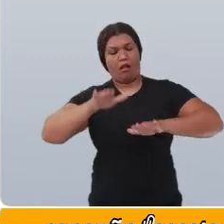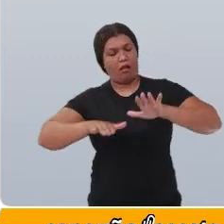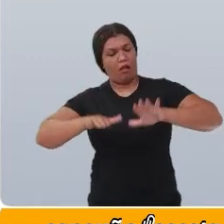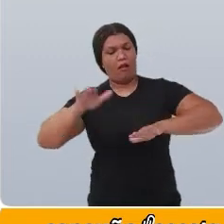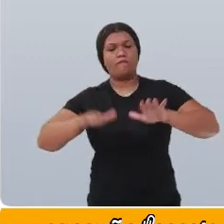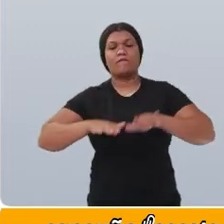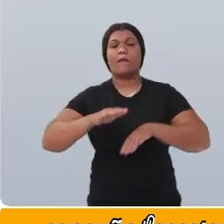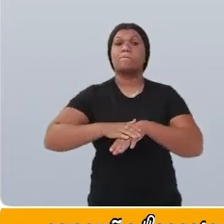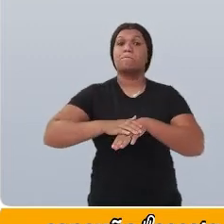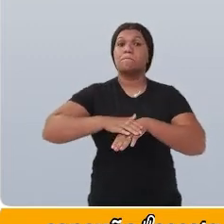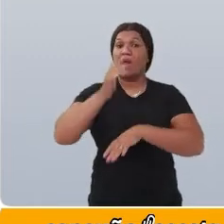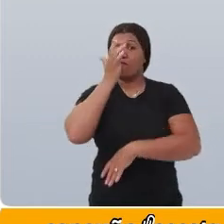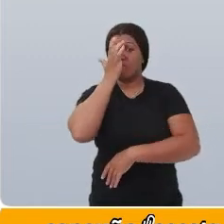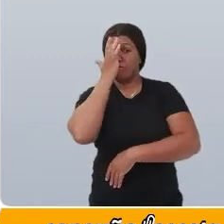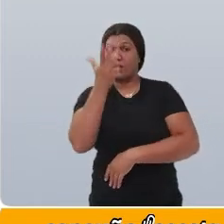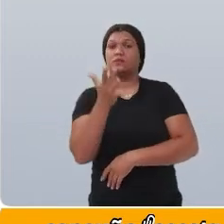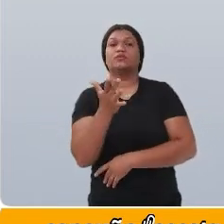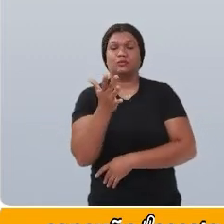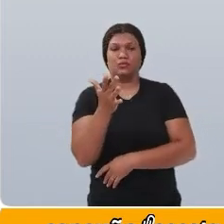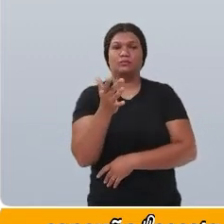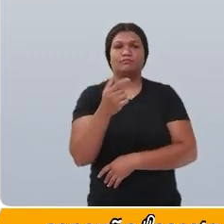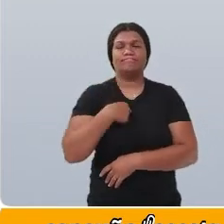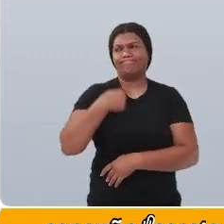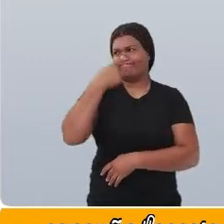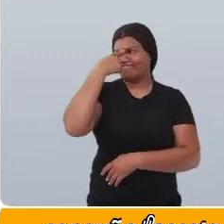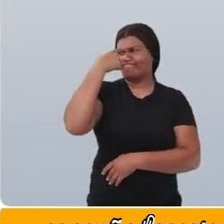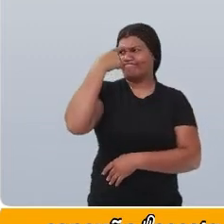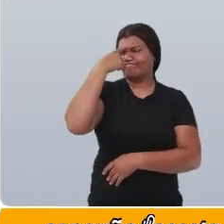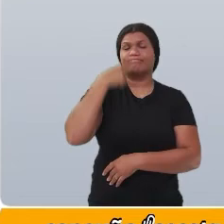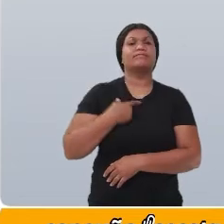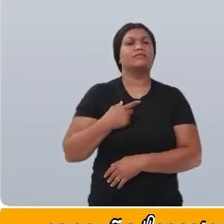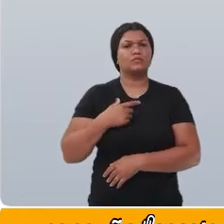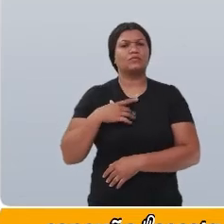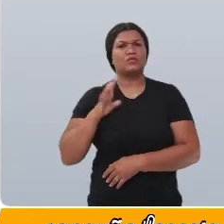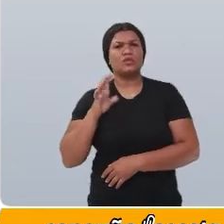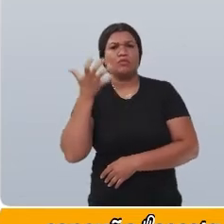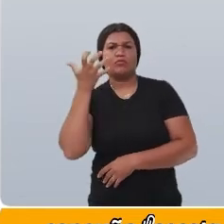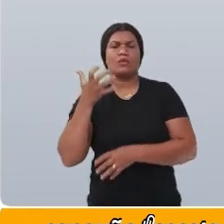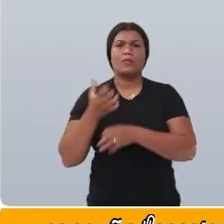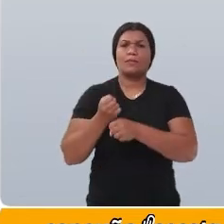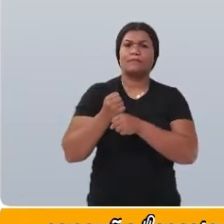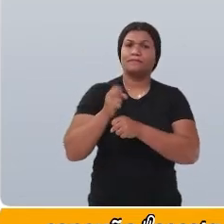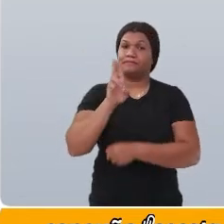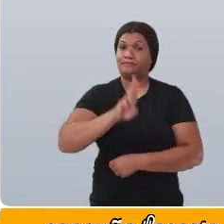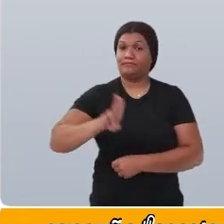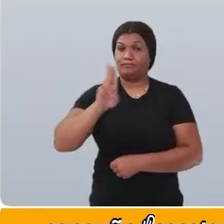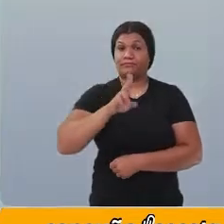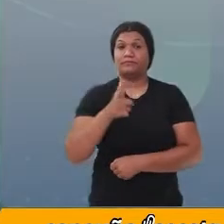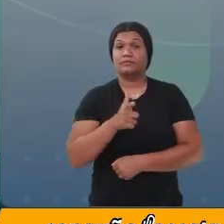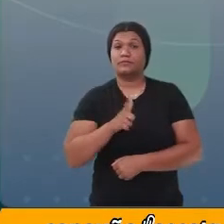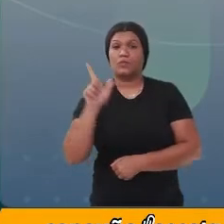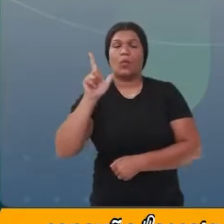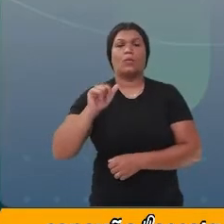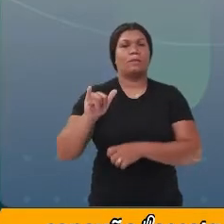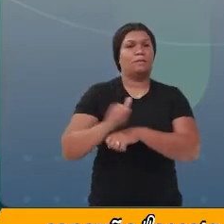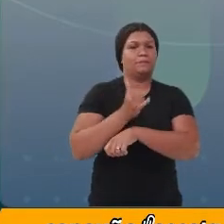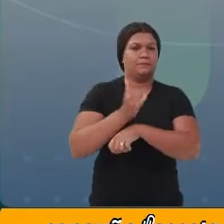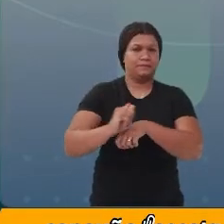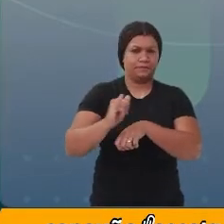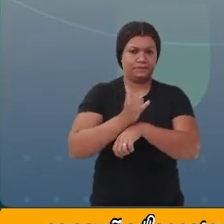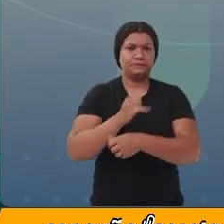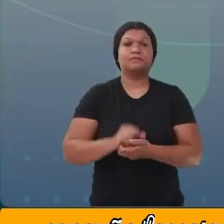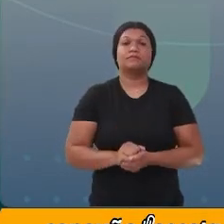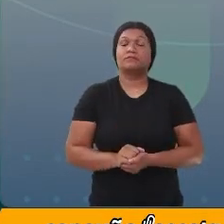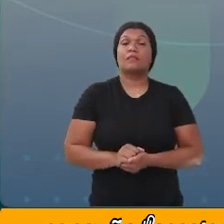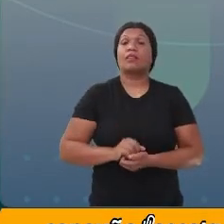pode ser mais fácil eu resolver a continha utilizando uma outra estratégia